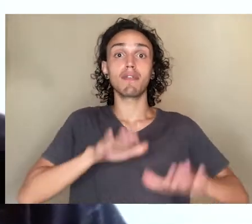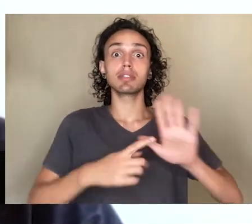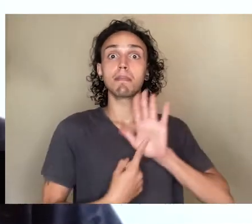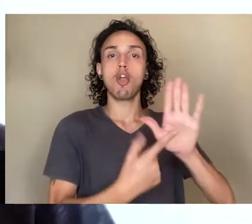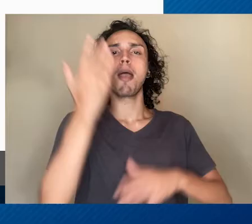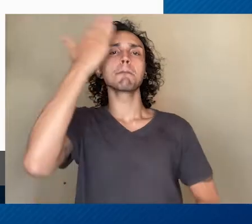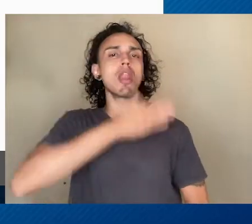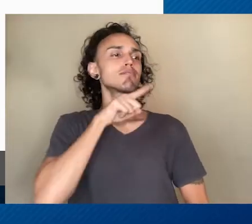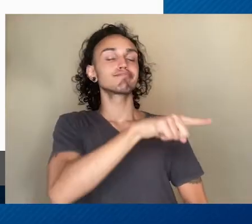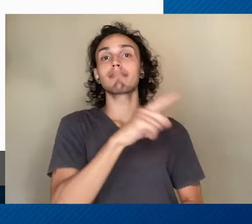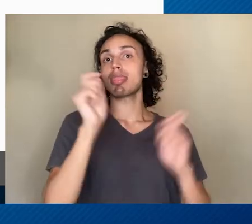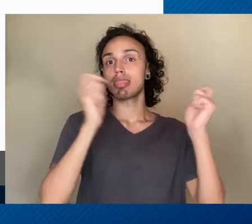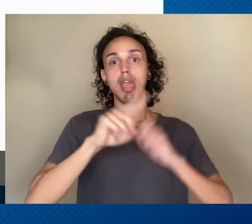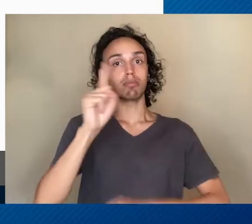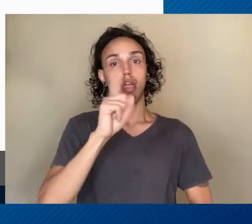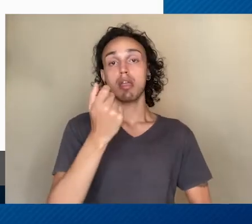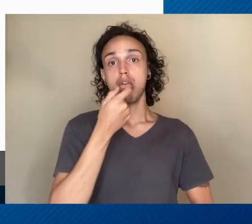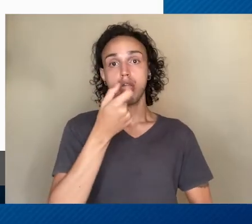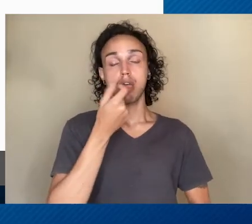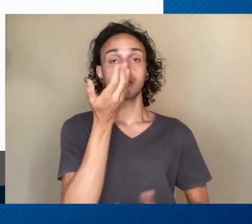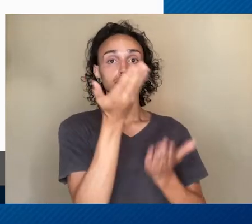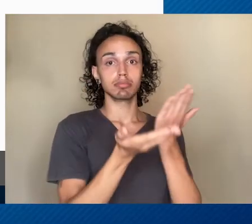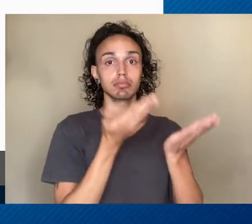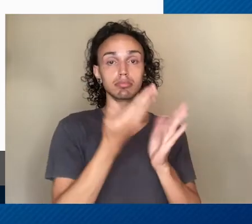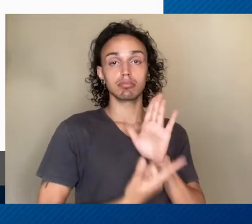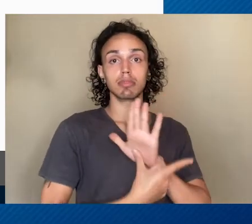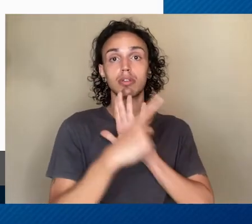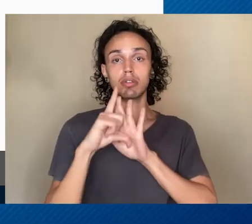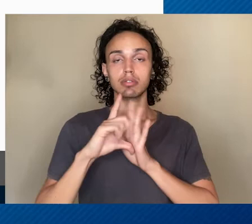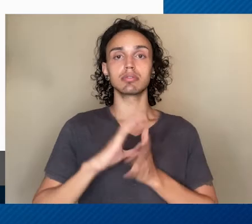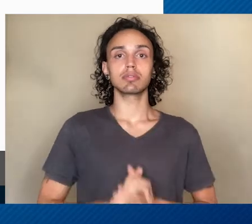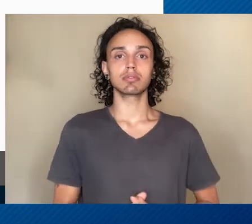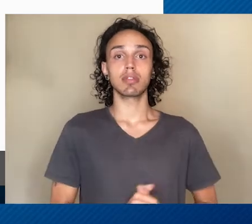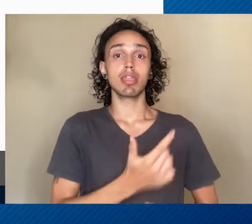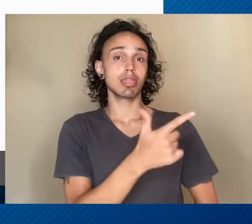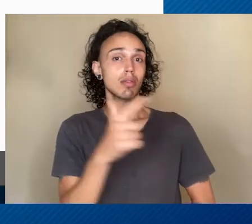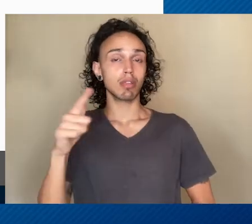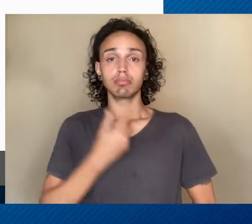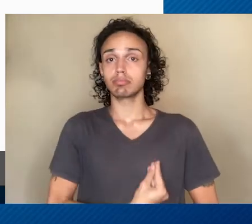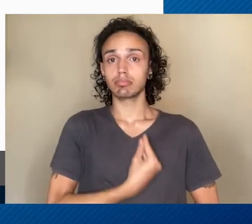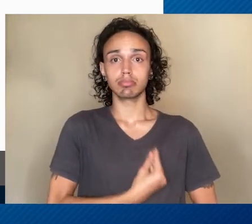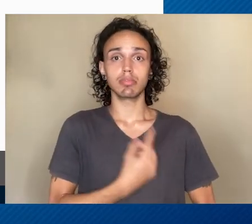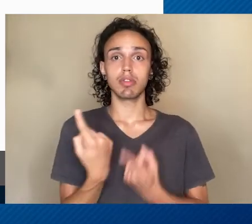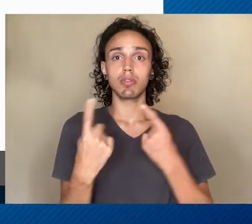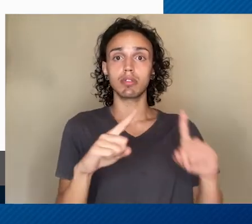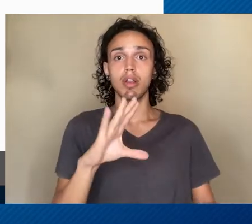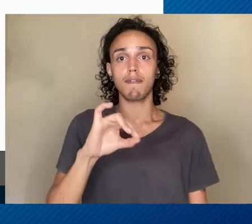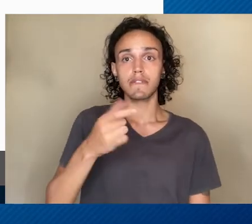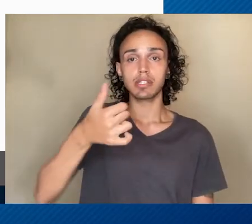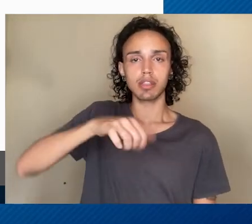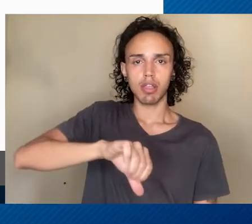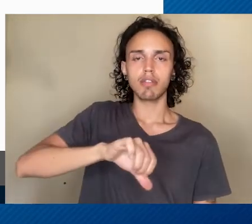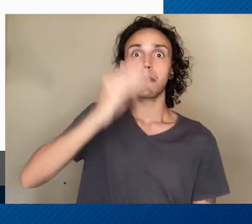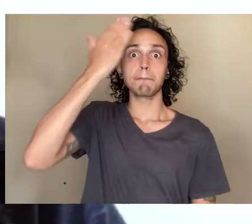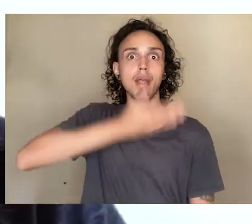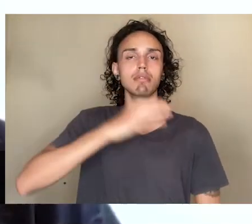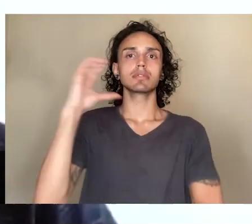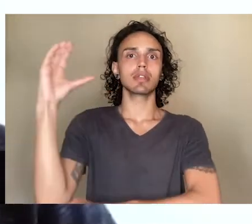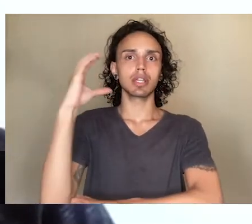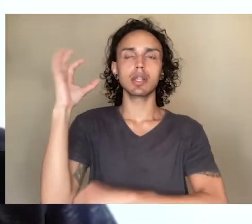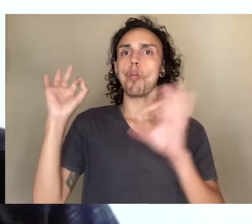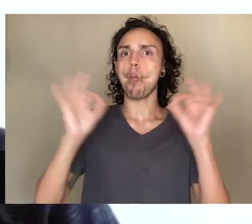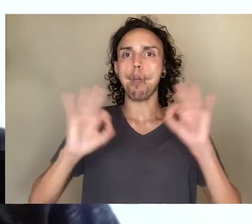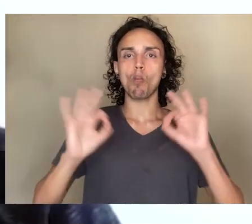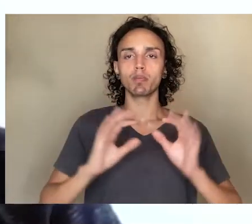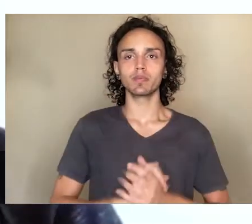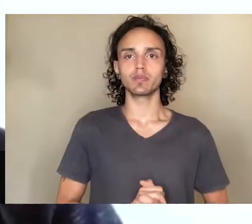dados científicos, tentando manter essa ideia de que o tratamento precoce, a eficácia desse tratamento não tinha uma comprovação científica definida. Mas